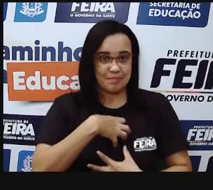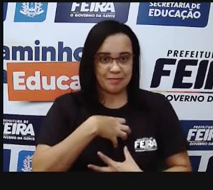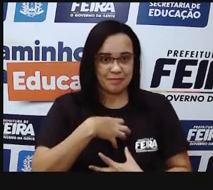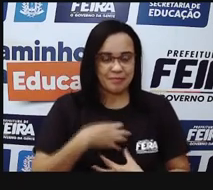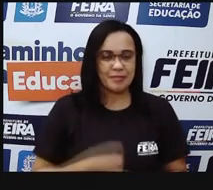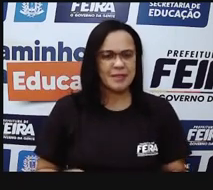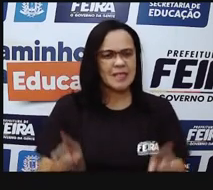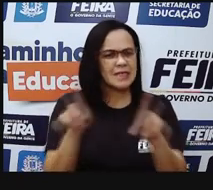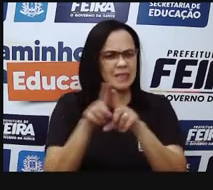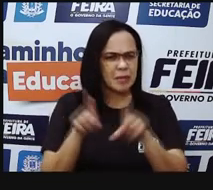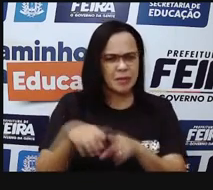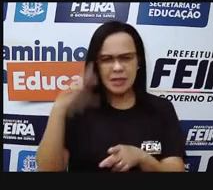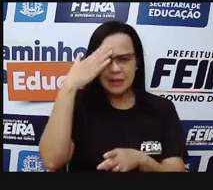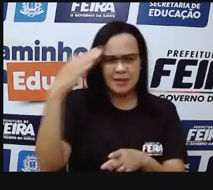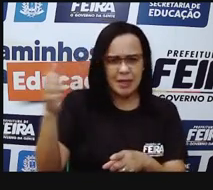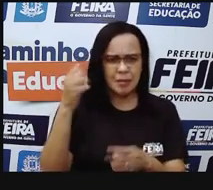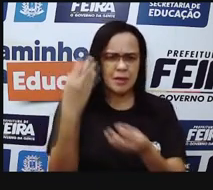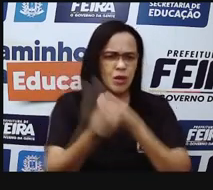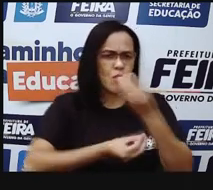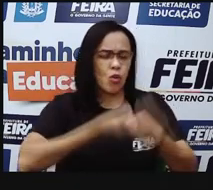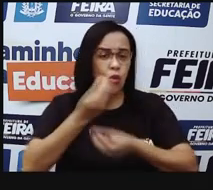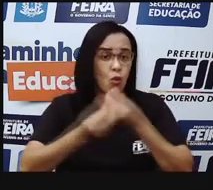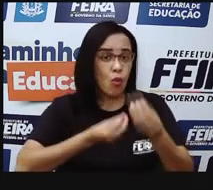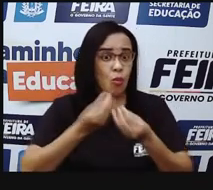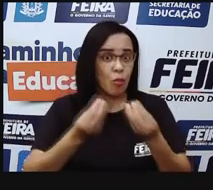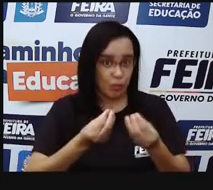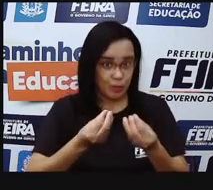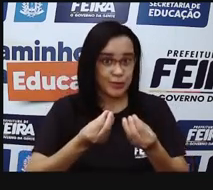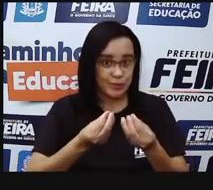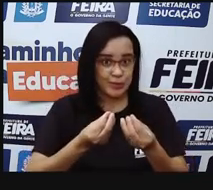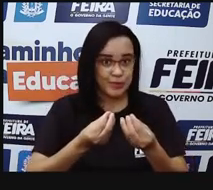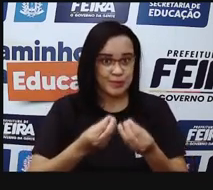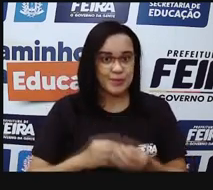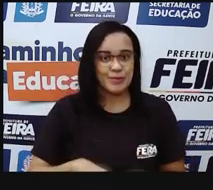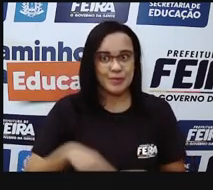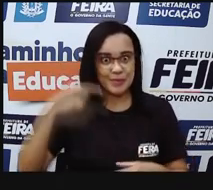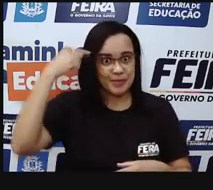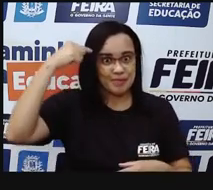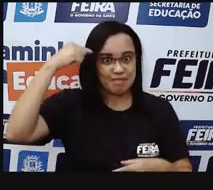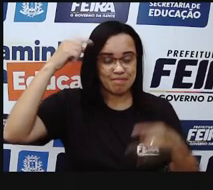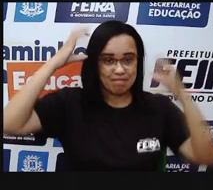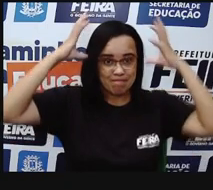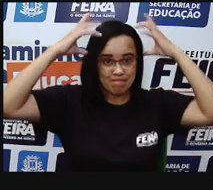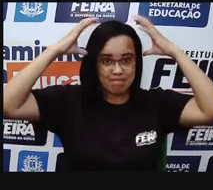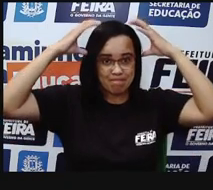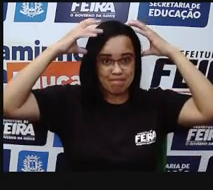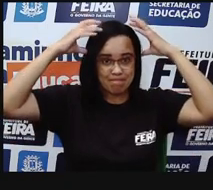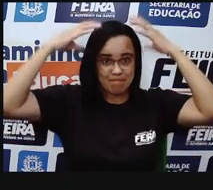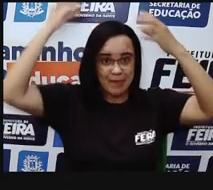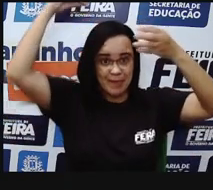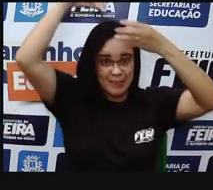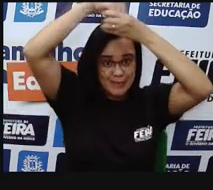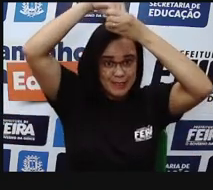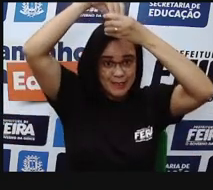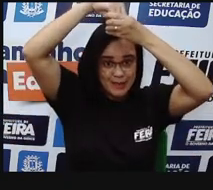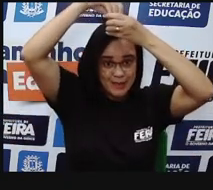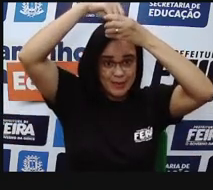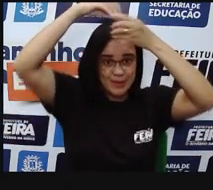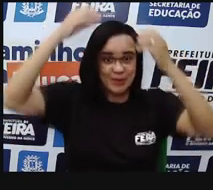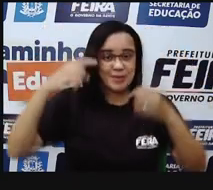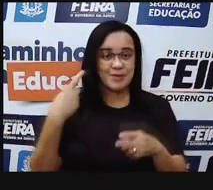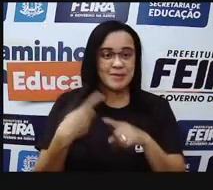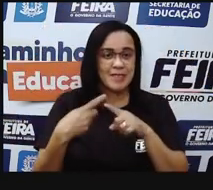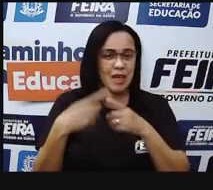interpretação desses sentidos que é feita pelo nosso cérebro, né? Pelo nosso sistema nervoso central,